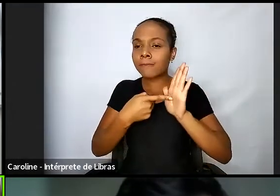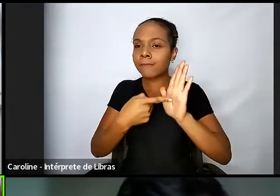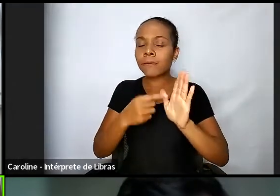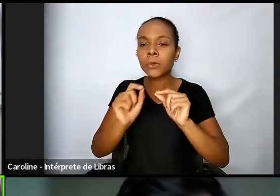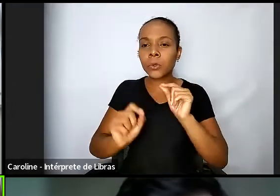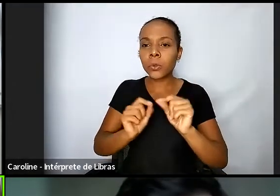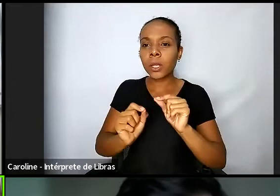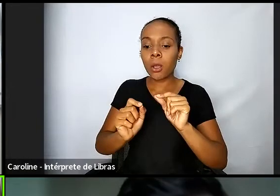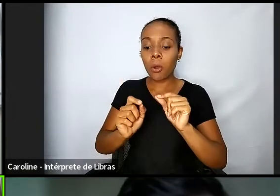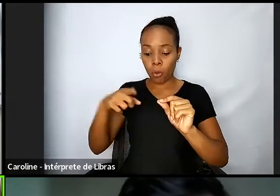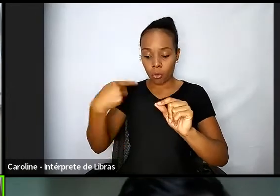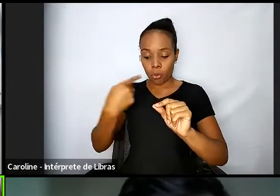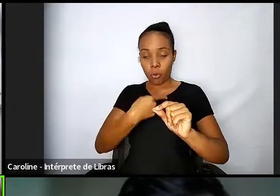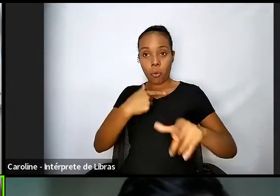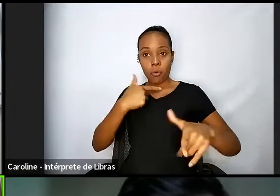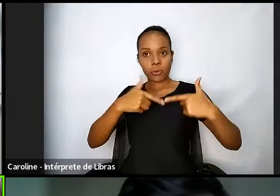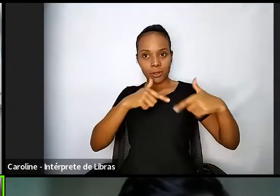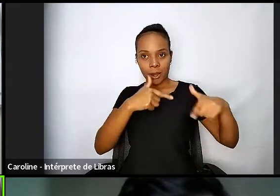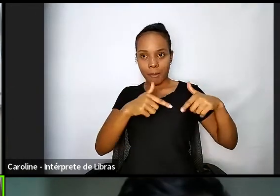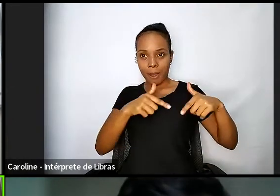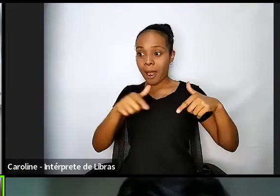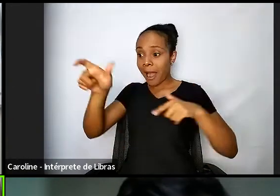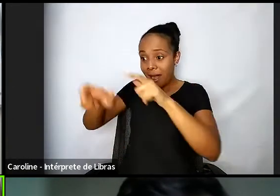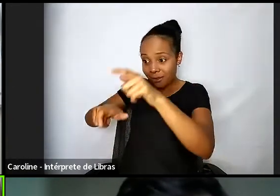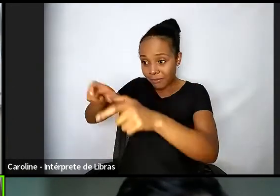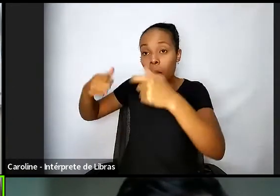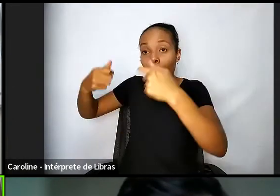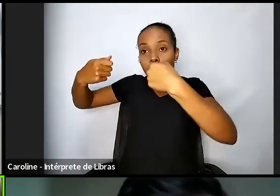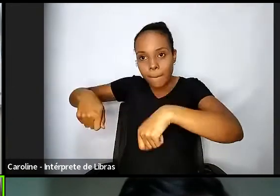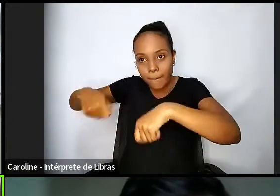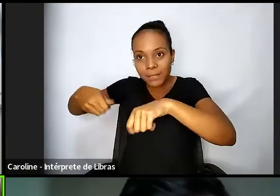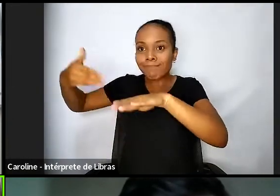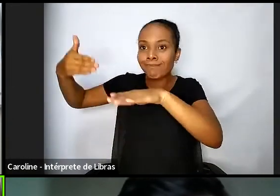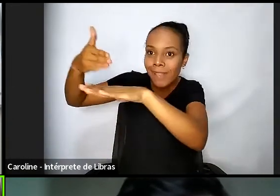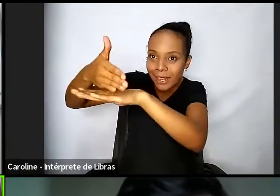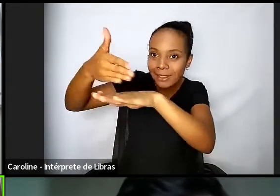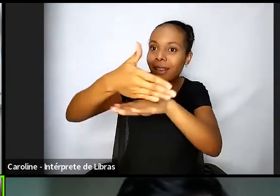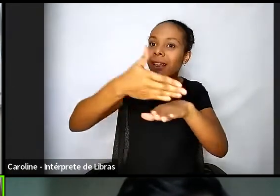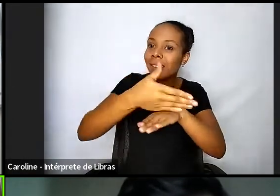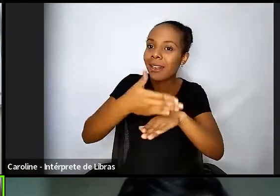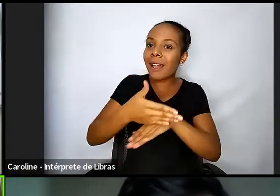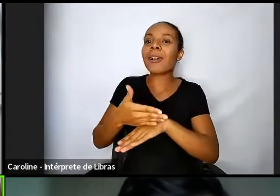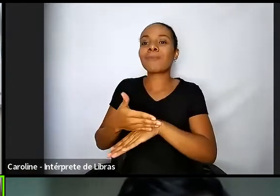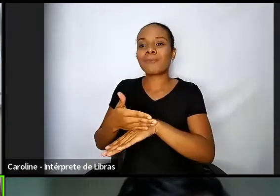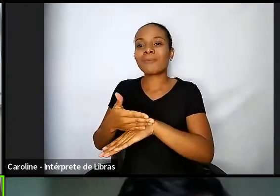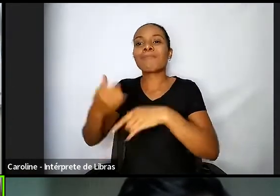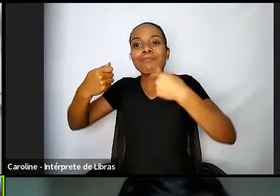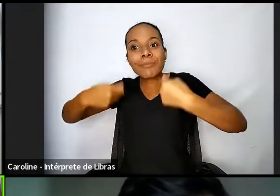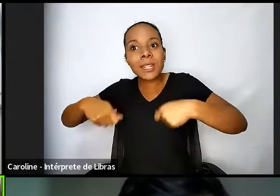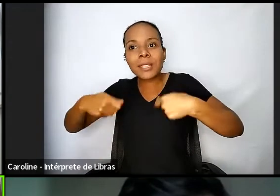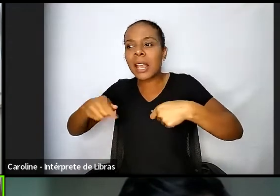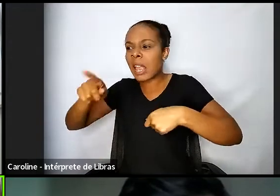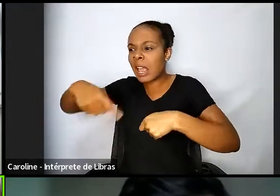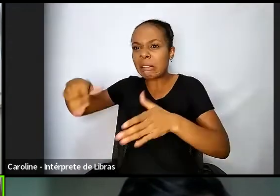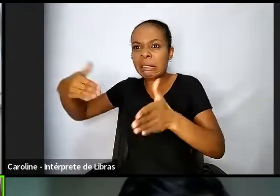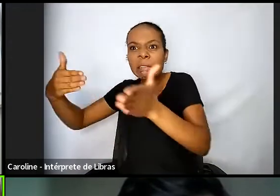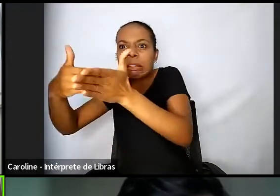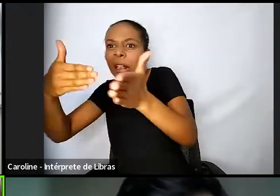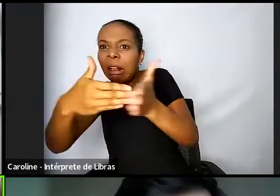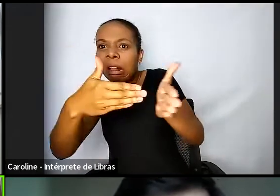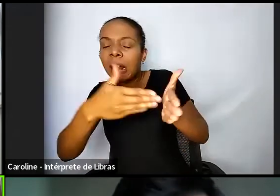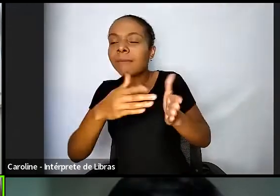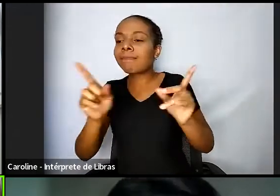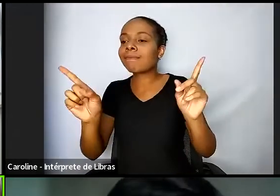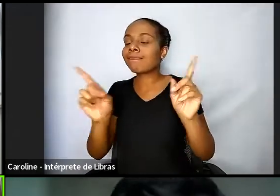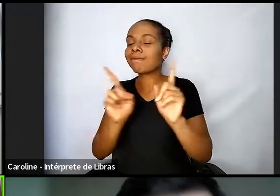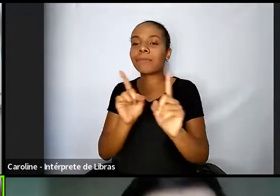têm que ter condições de acessar os nossos prédios, elas não podem ser barradas por conta de